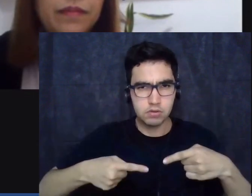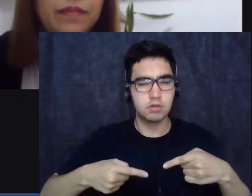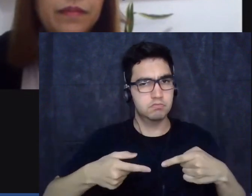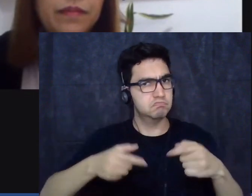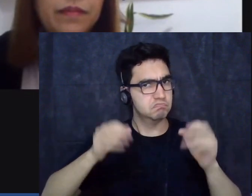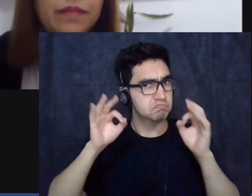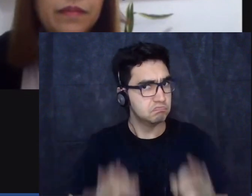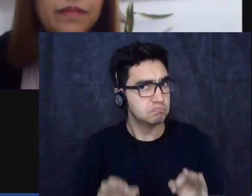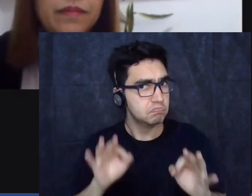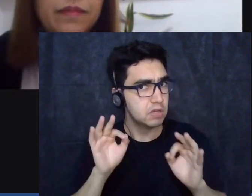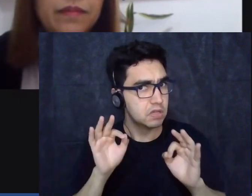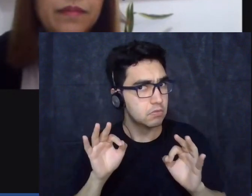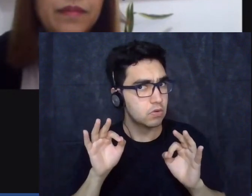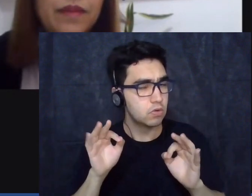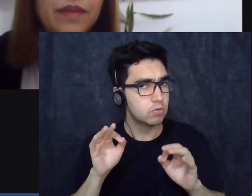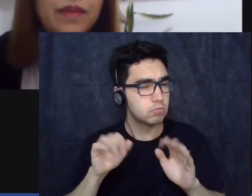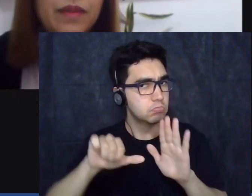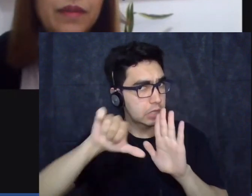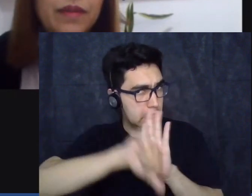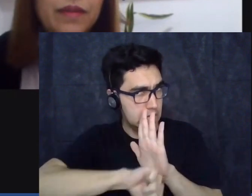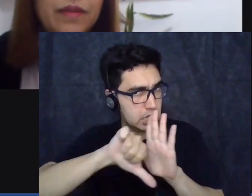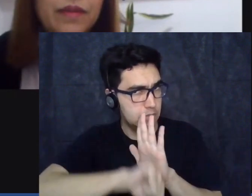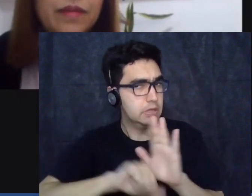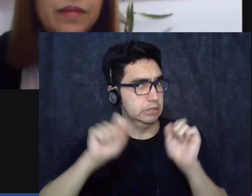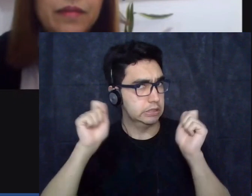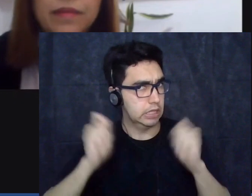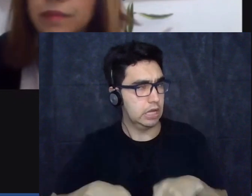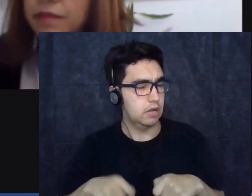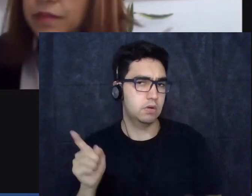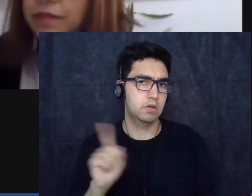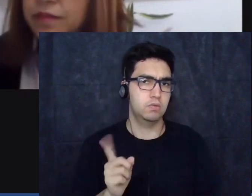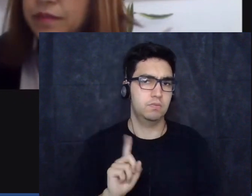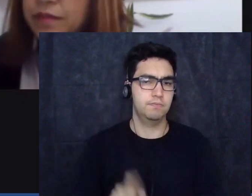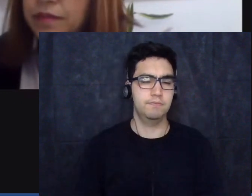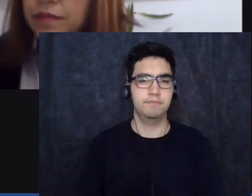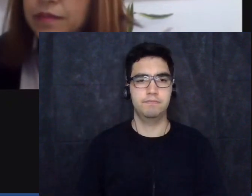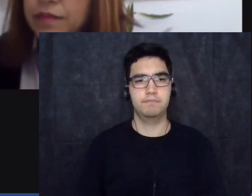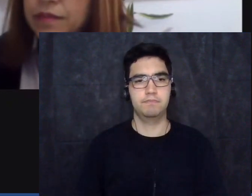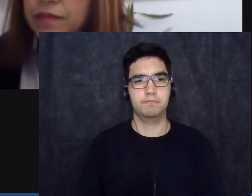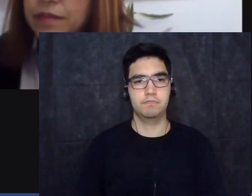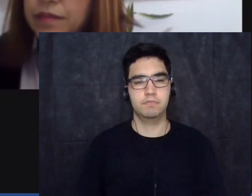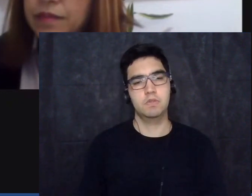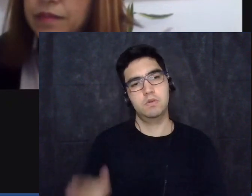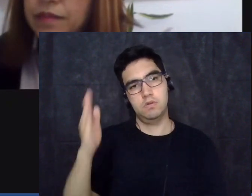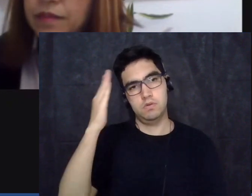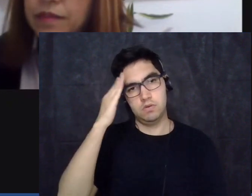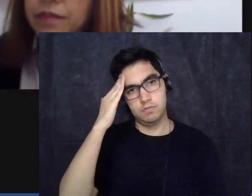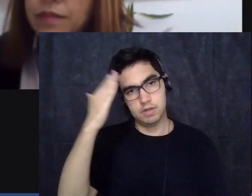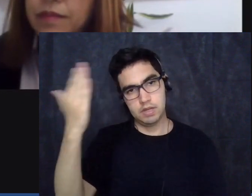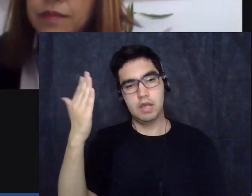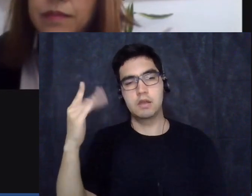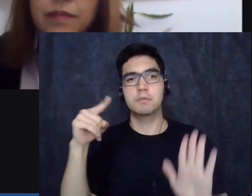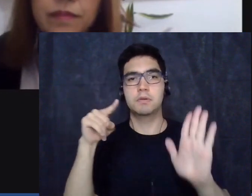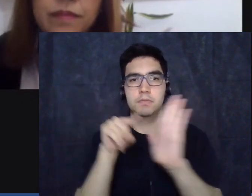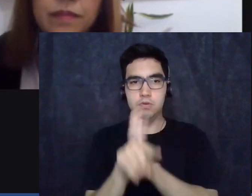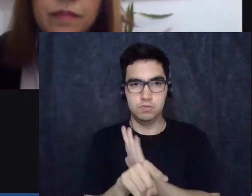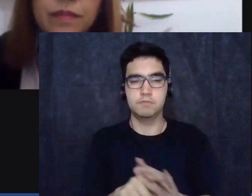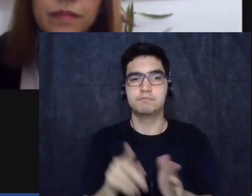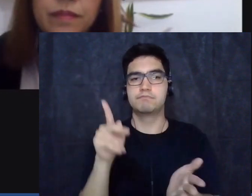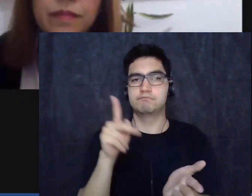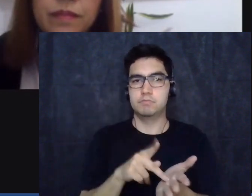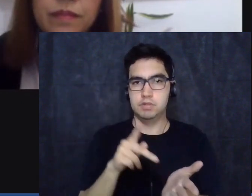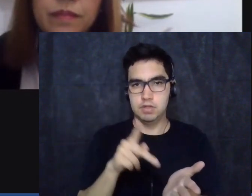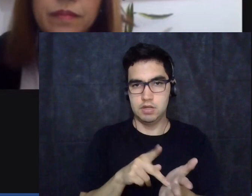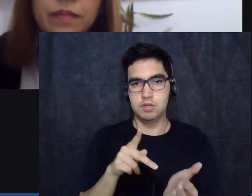Josiel obrigado aí pela pergunta não? É realmente a transferência de renda